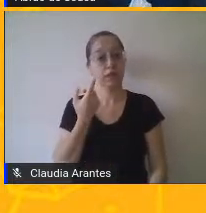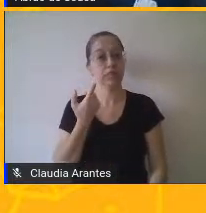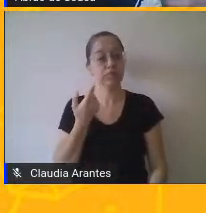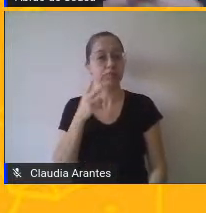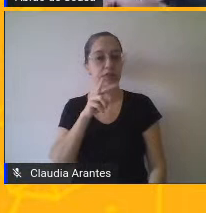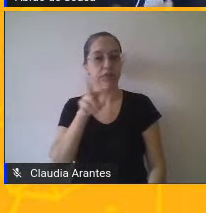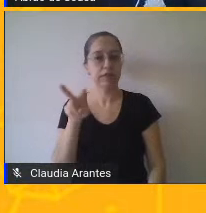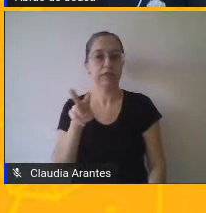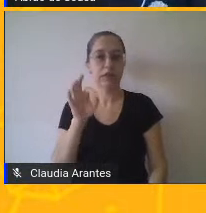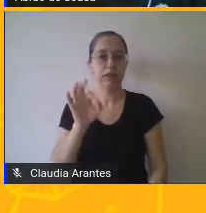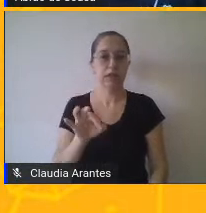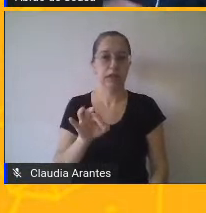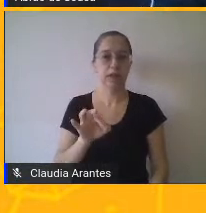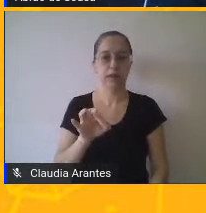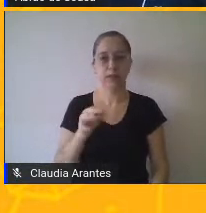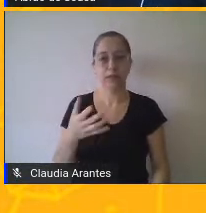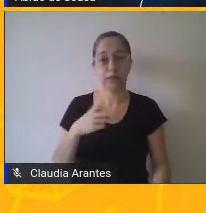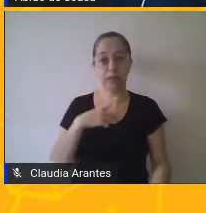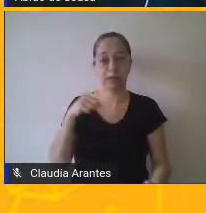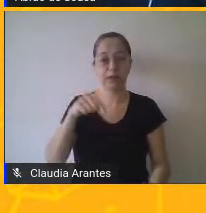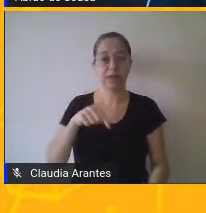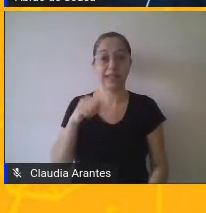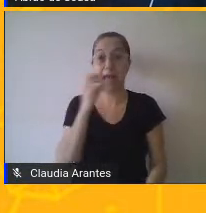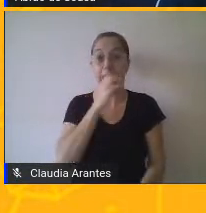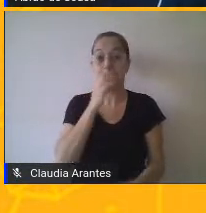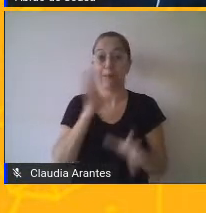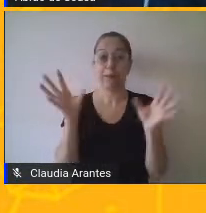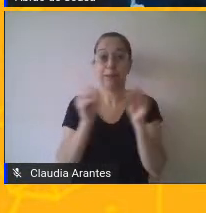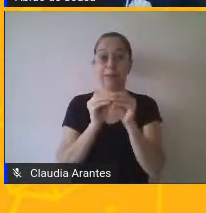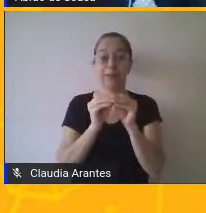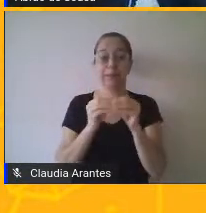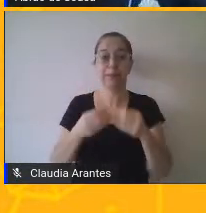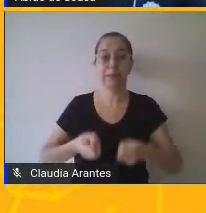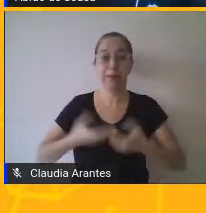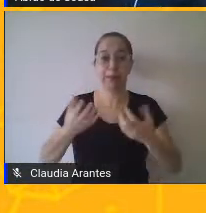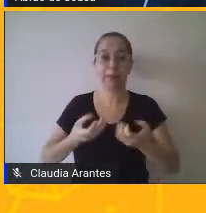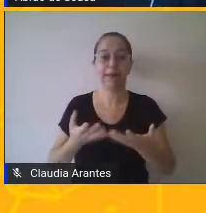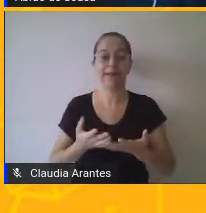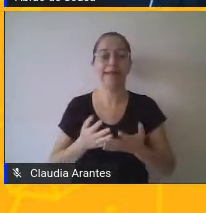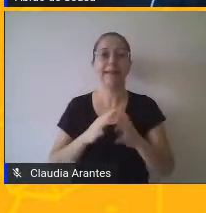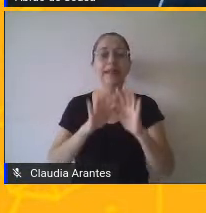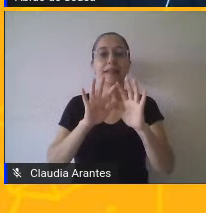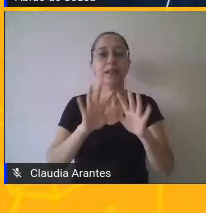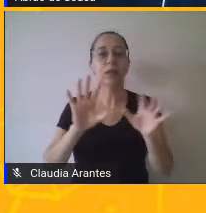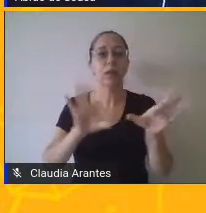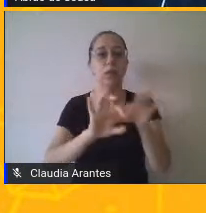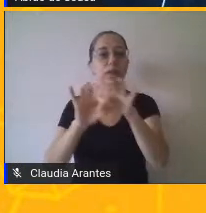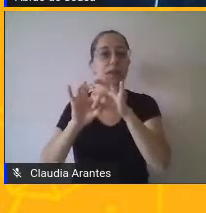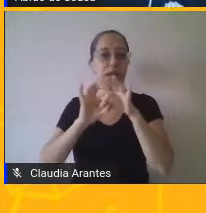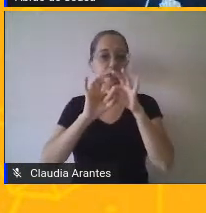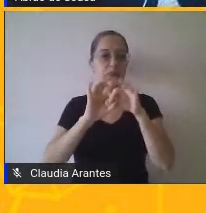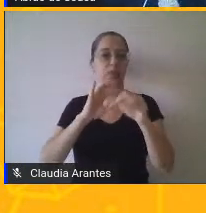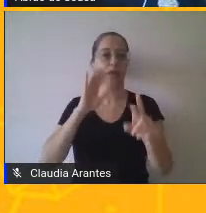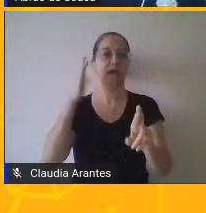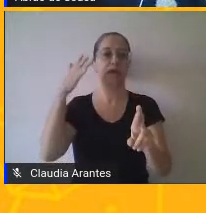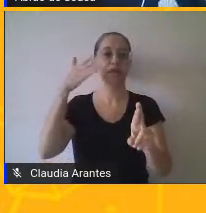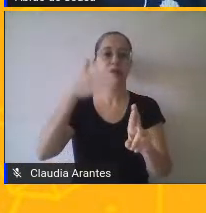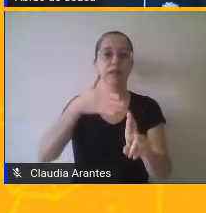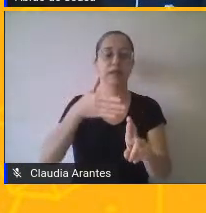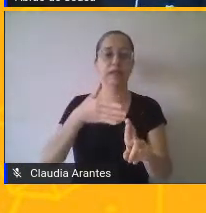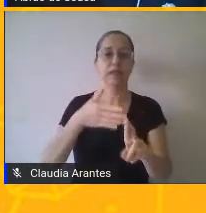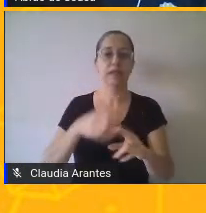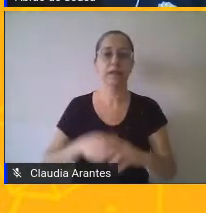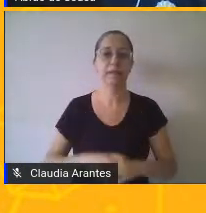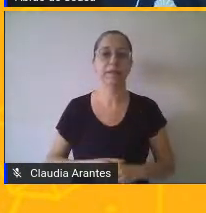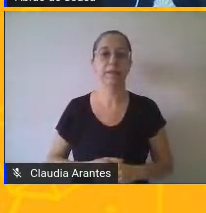live, né? Tem que ser muita coisa. Contexto. Referencial ou informativa? Essa aqui está o